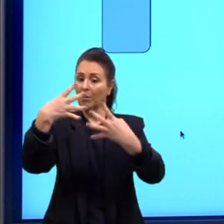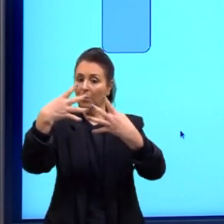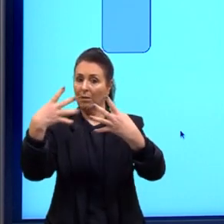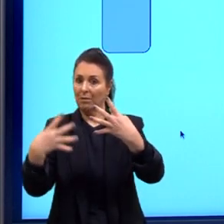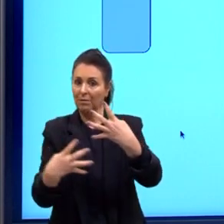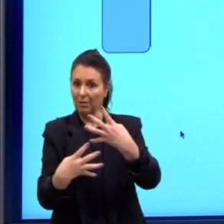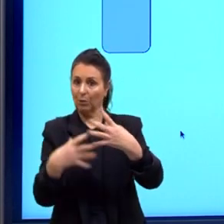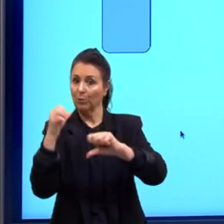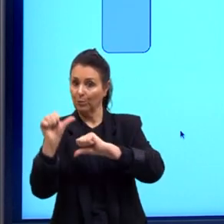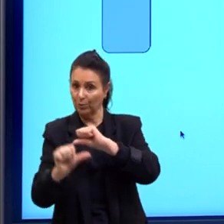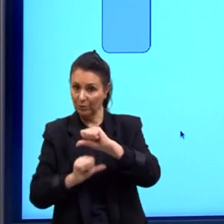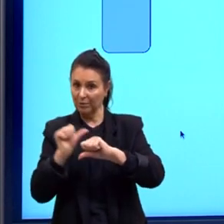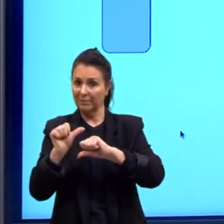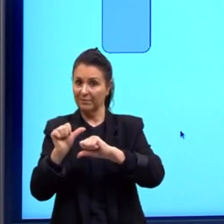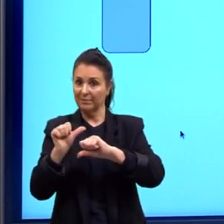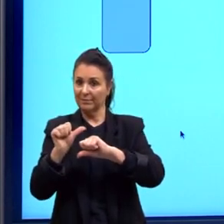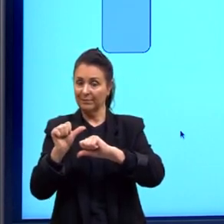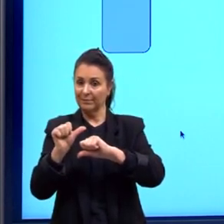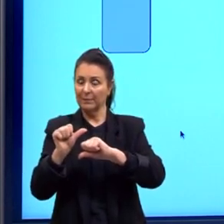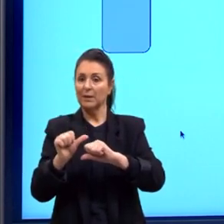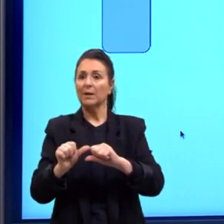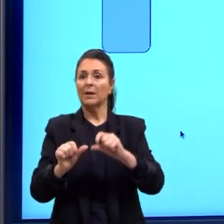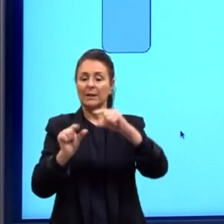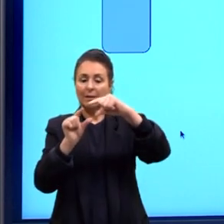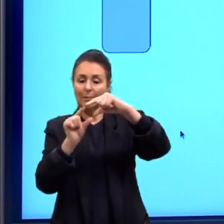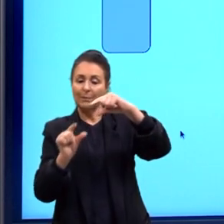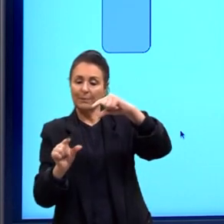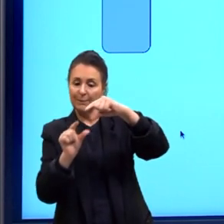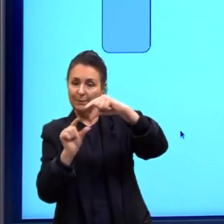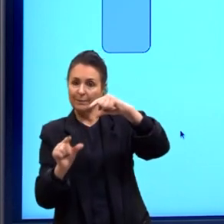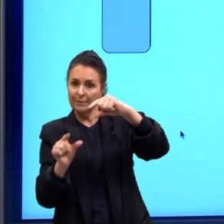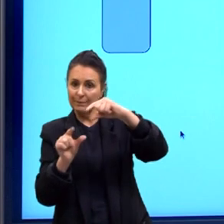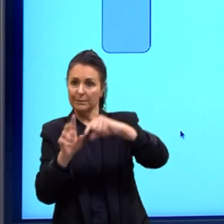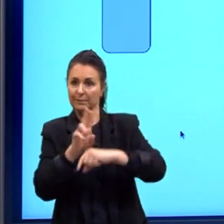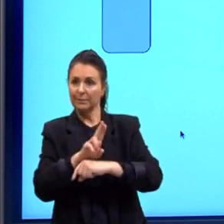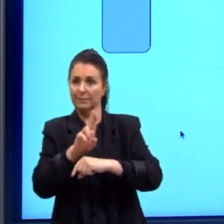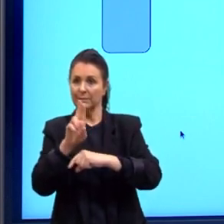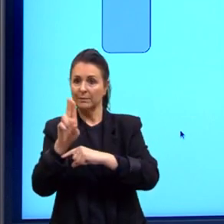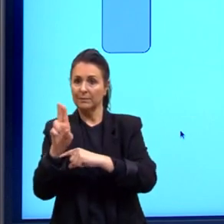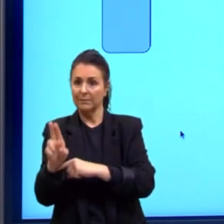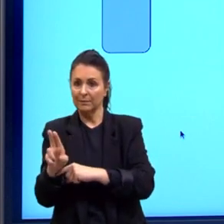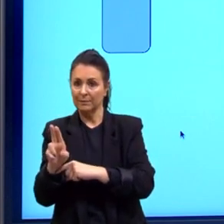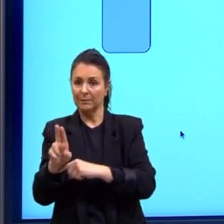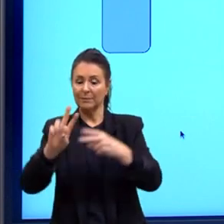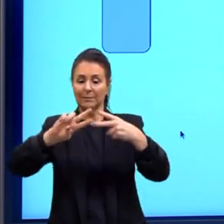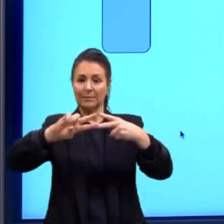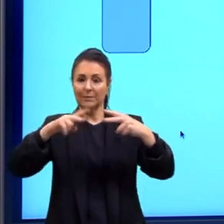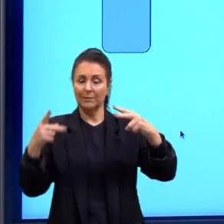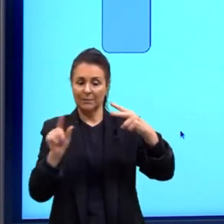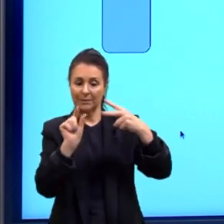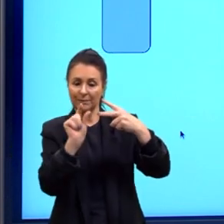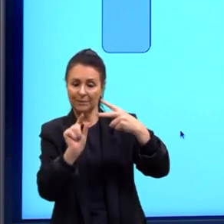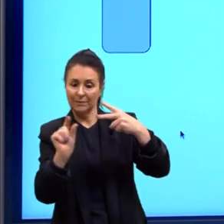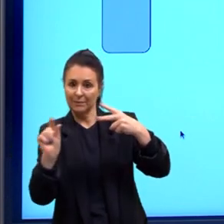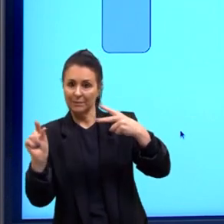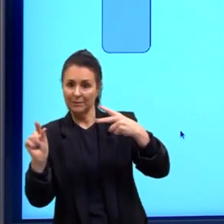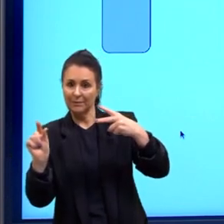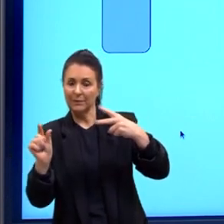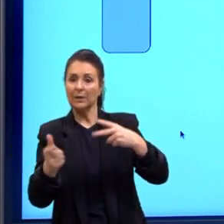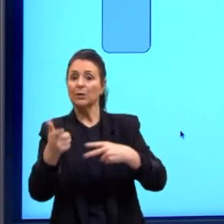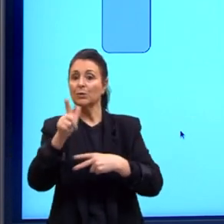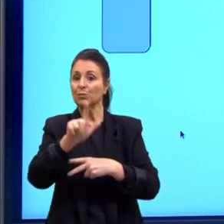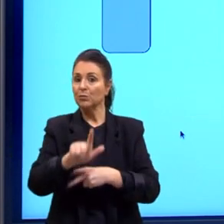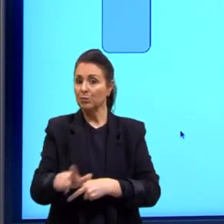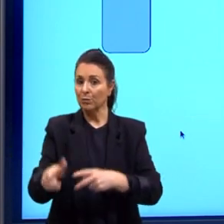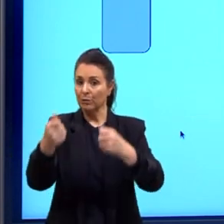Certo? Nesse pedaço, que se chama gene. Mais uma